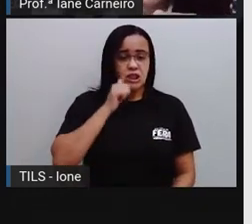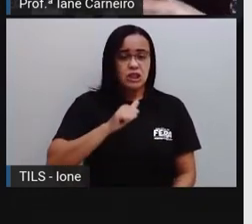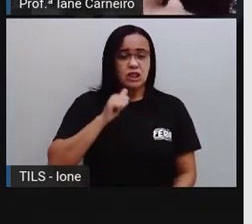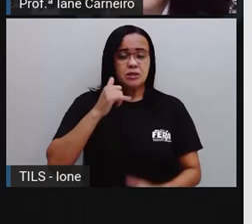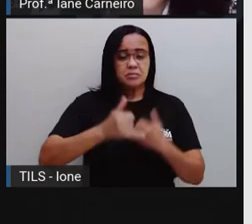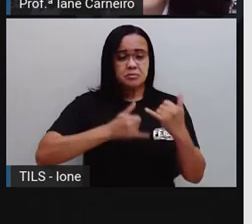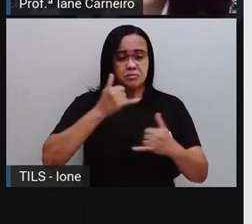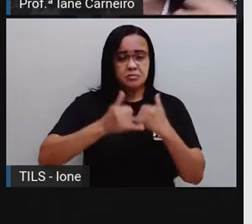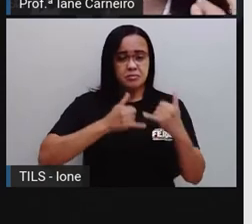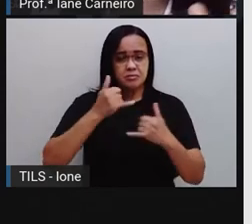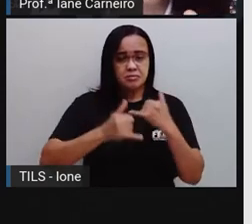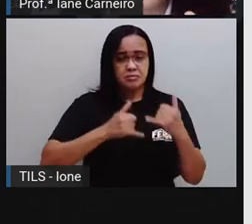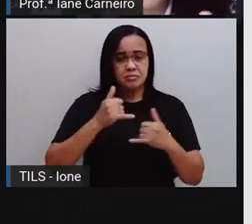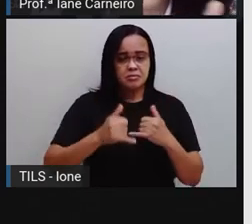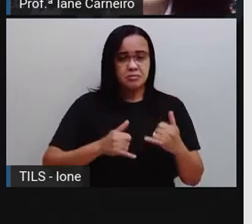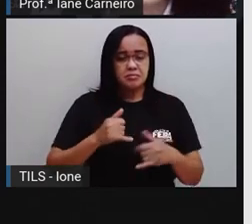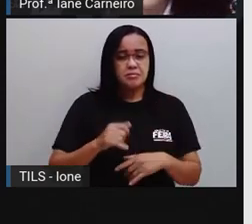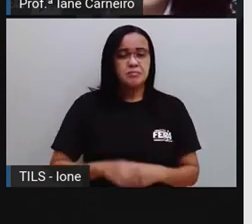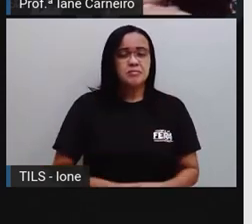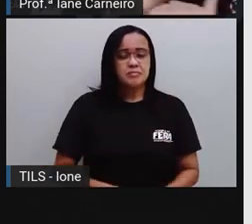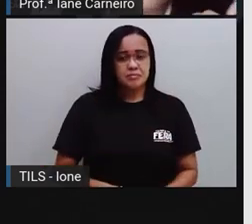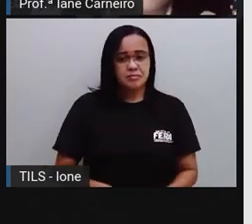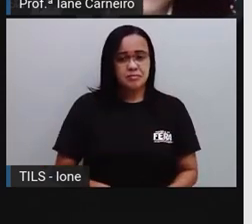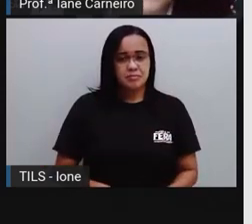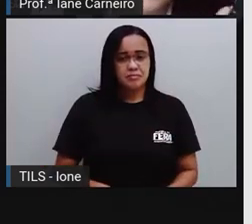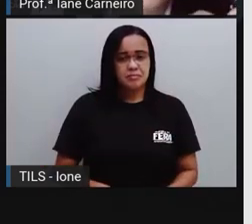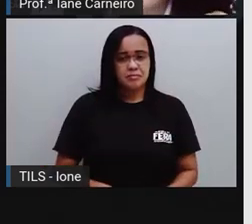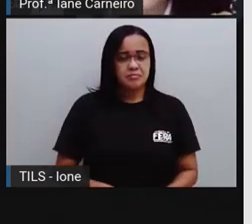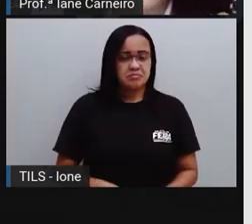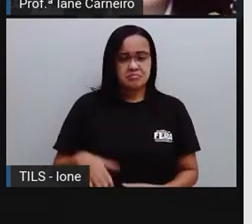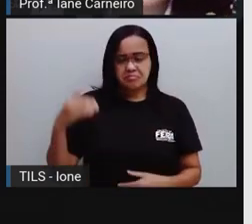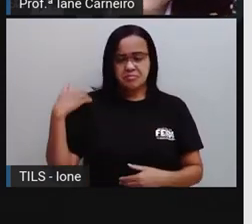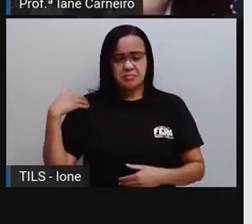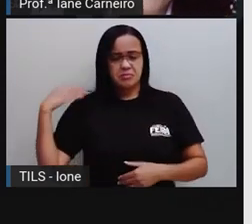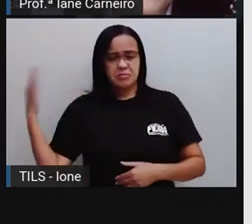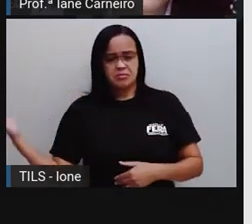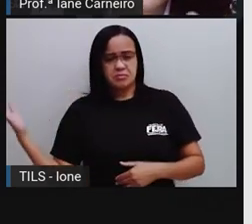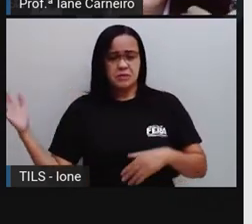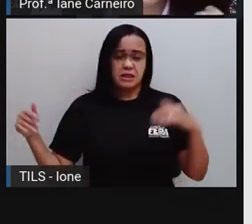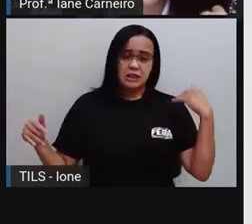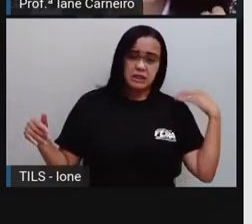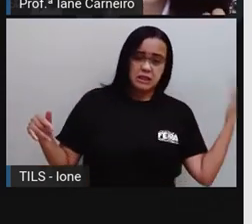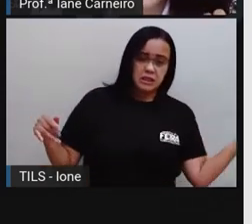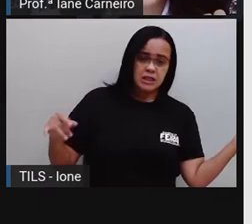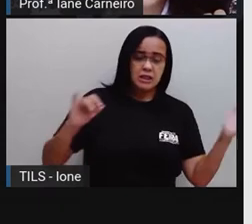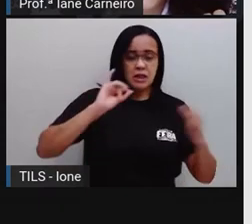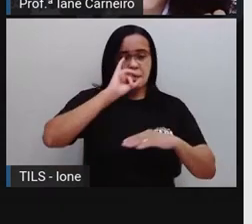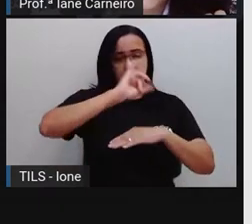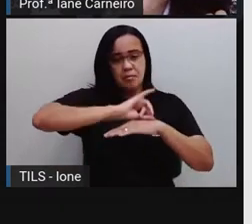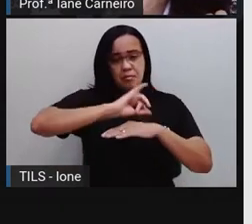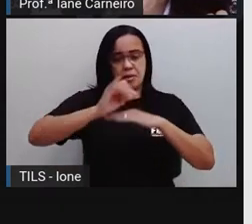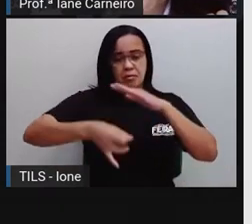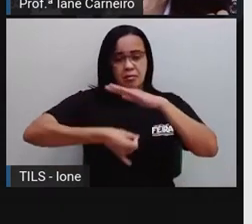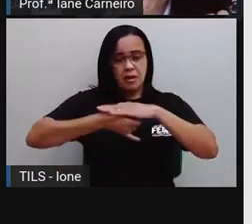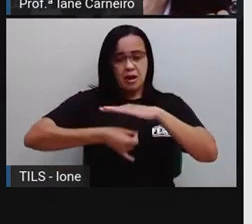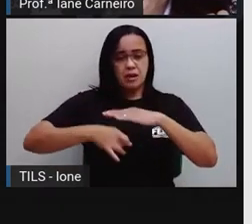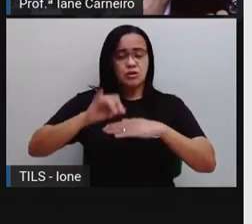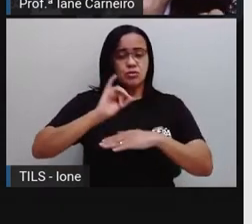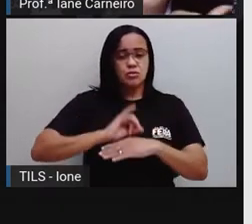amarelinha, de bola, ela está à direita, ela está embaixo ou ela está à esquerda?